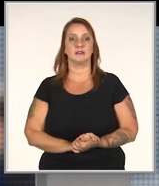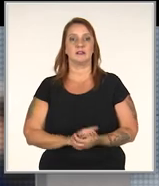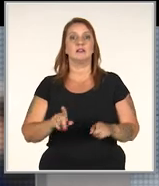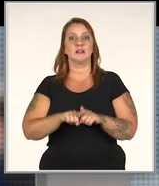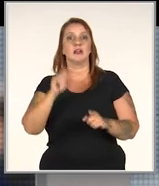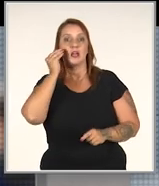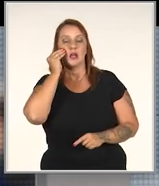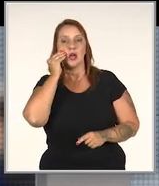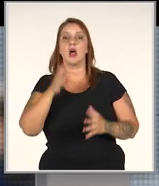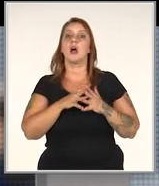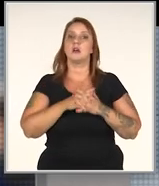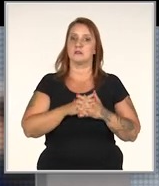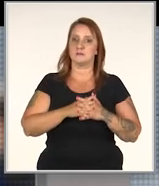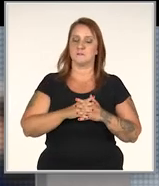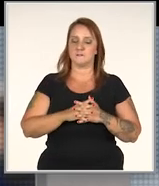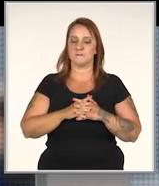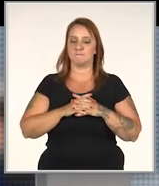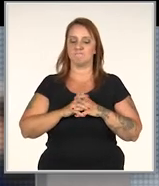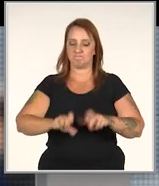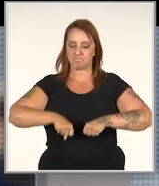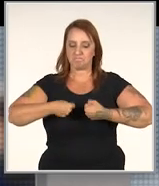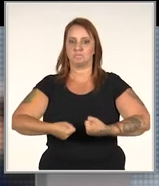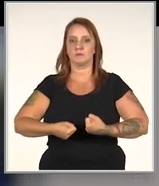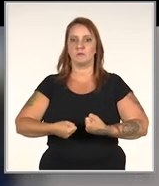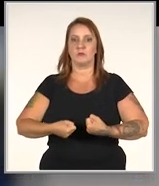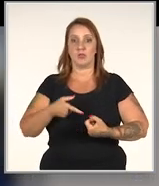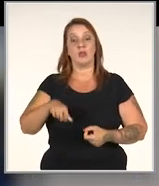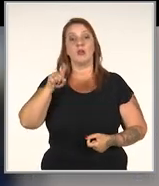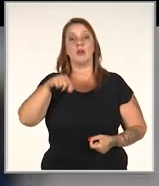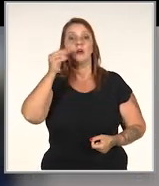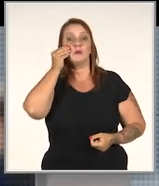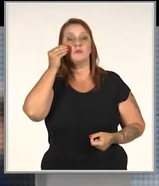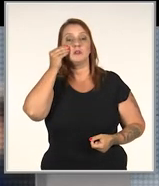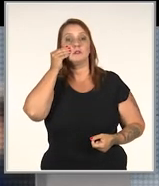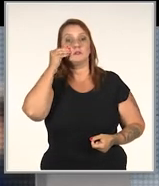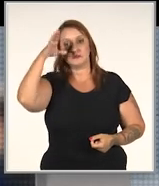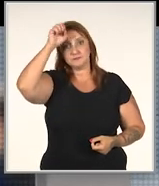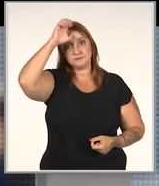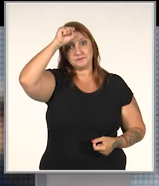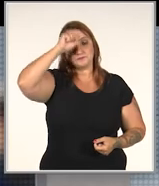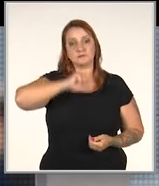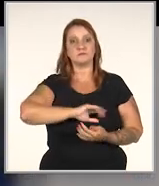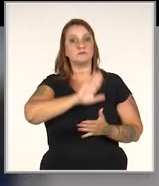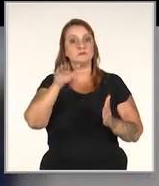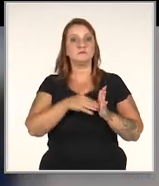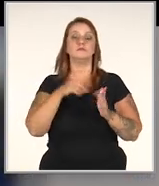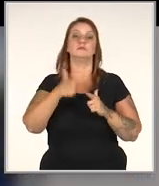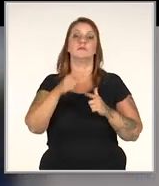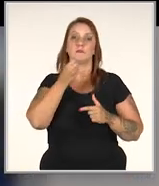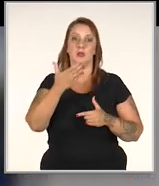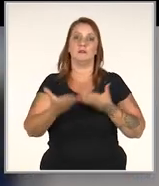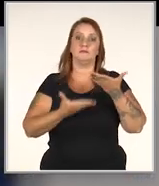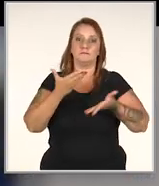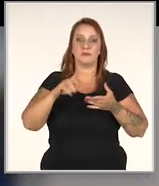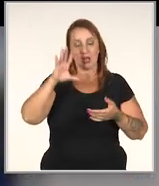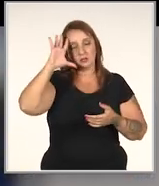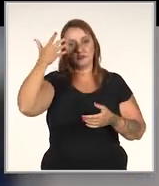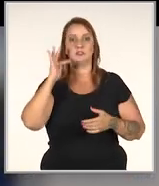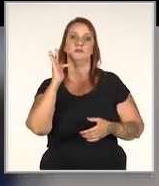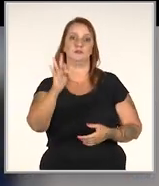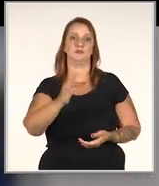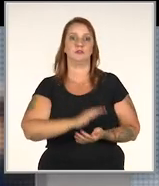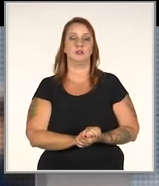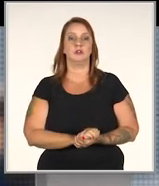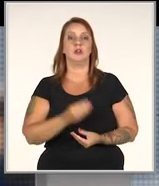E fica a experiência, né? Eu acho que o conflito e essa resistência acaba sendo uma oportunidade para aprendizado, Todo problema bem trabalhado se torna uma